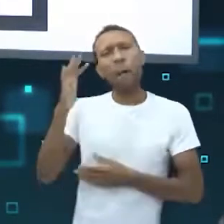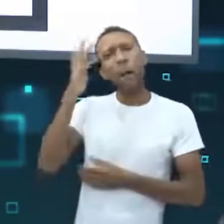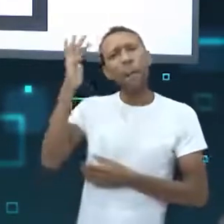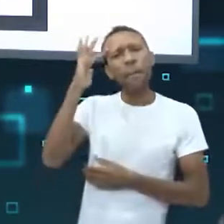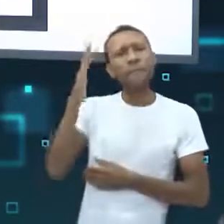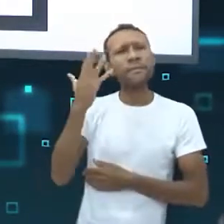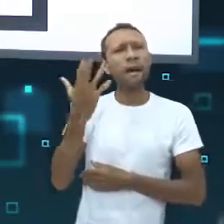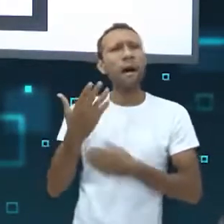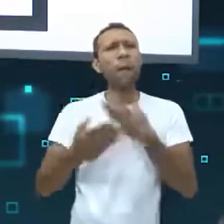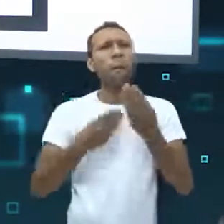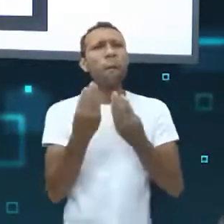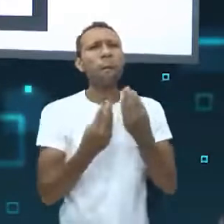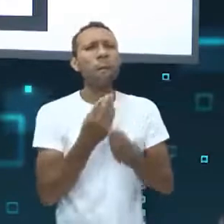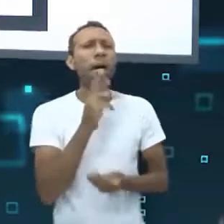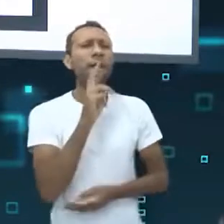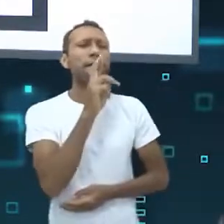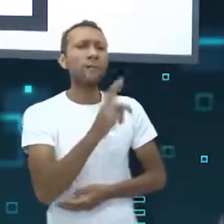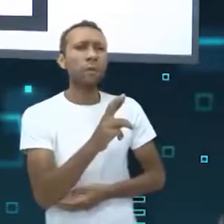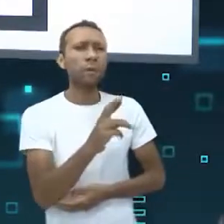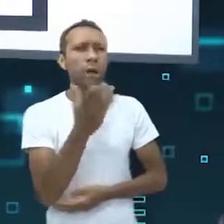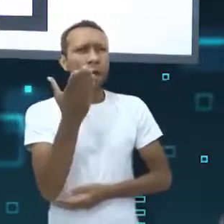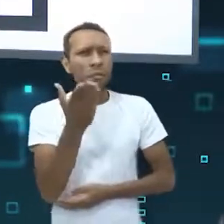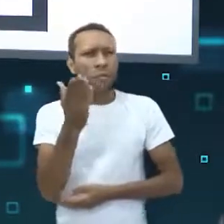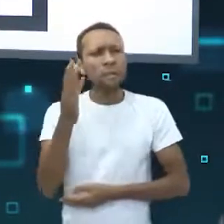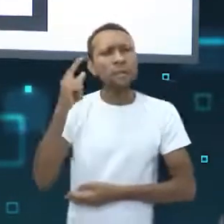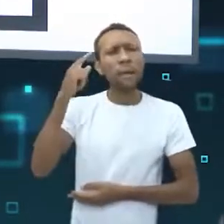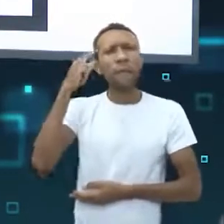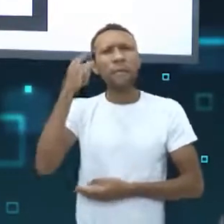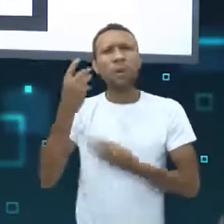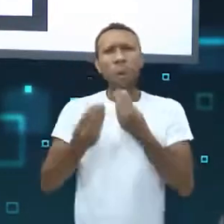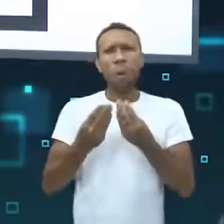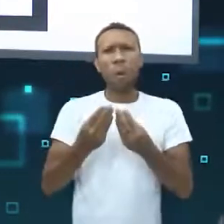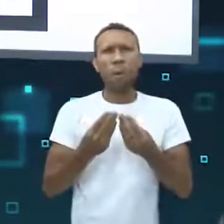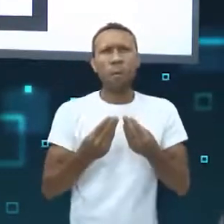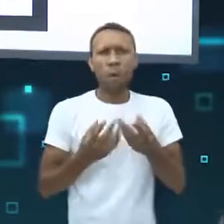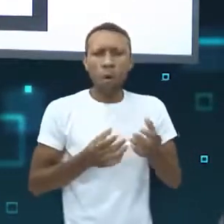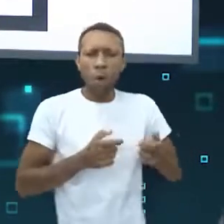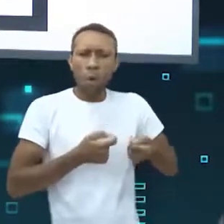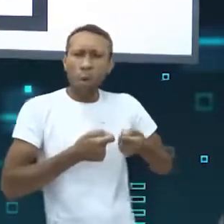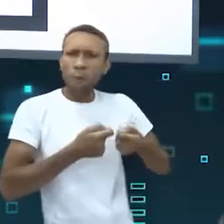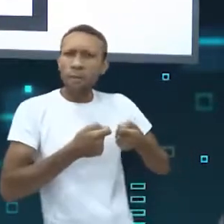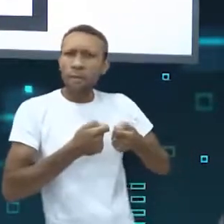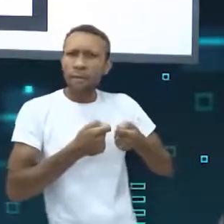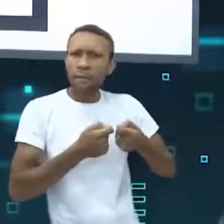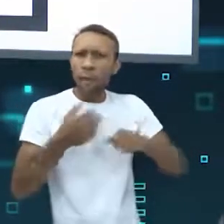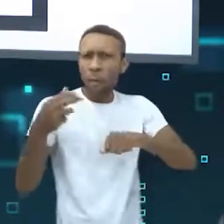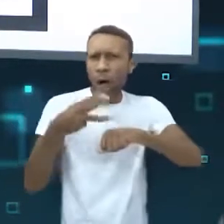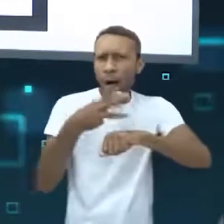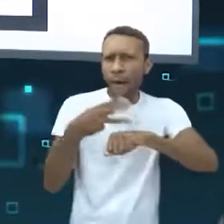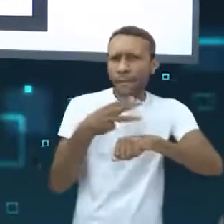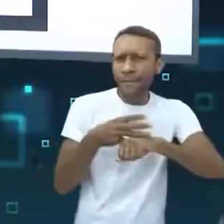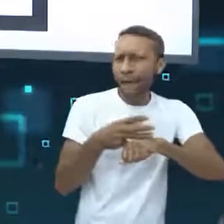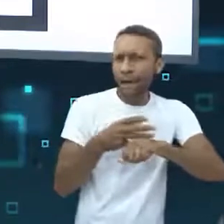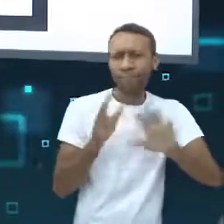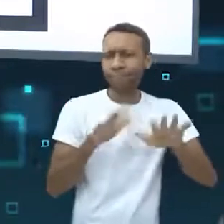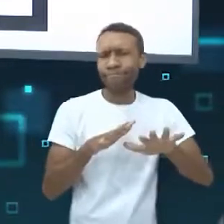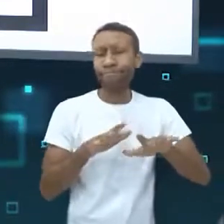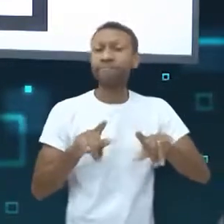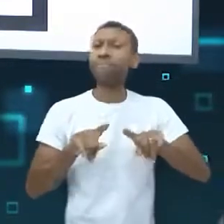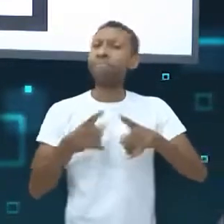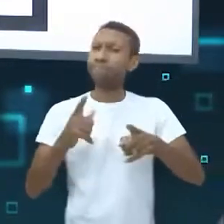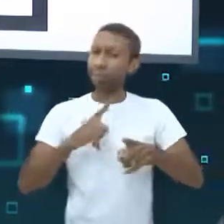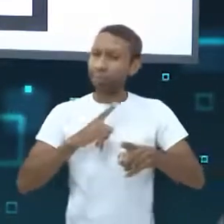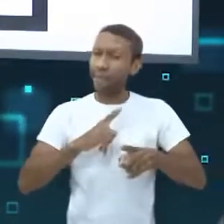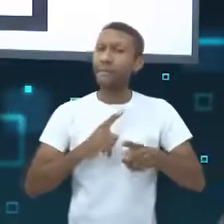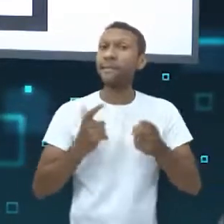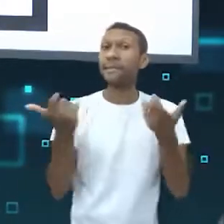sobre essa resposta, talvez você pense que não tem por que configurar a privacidade no WhatsApp. Mas existem muitas informações suas